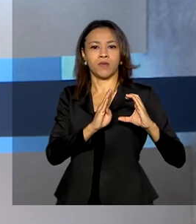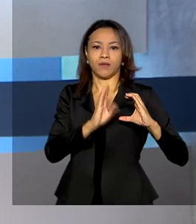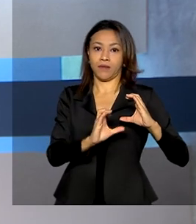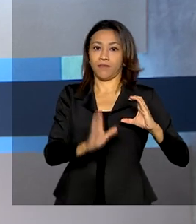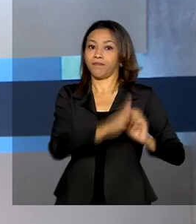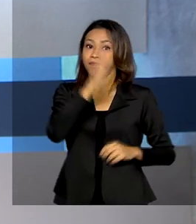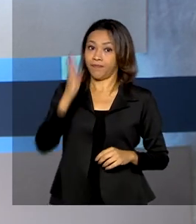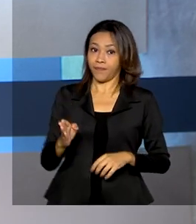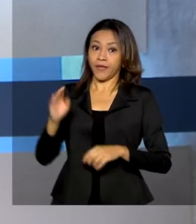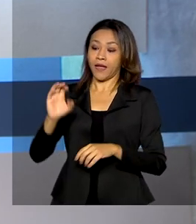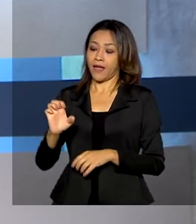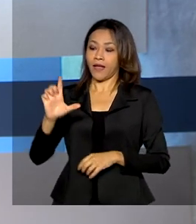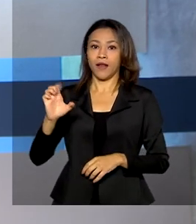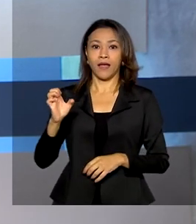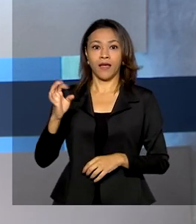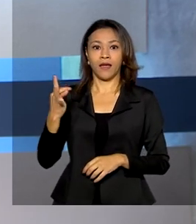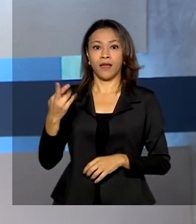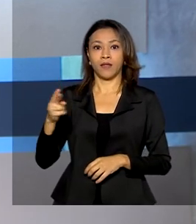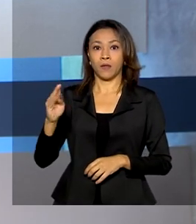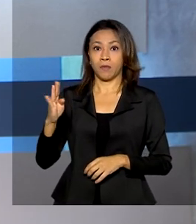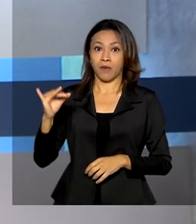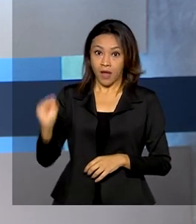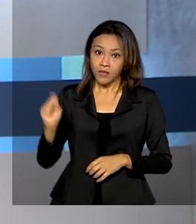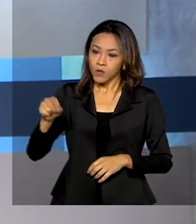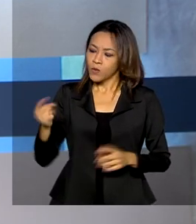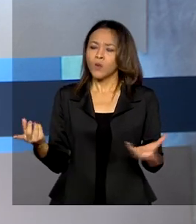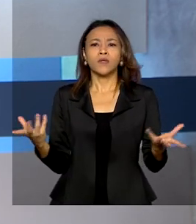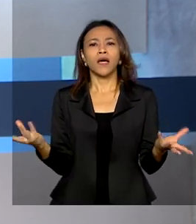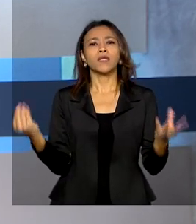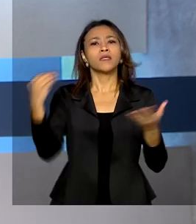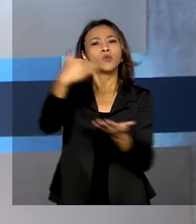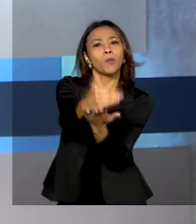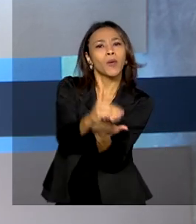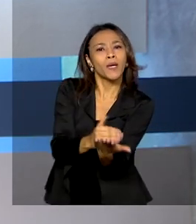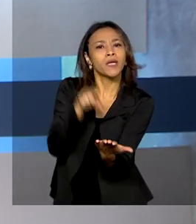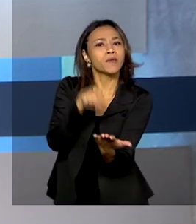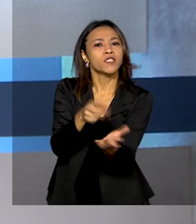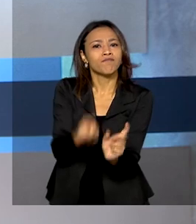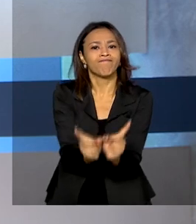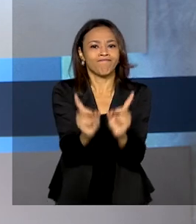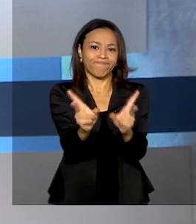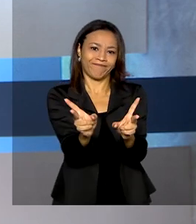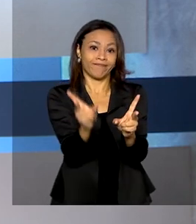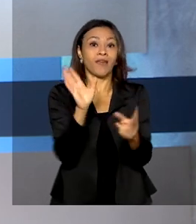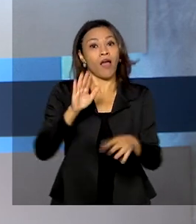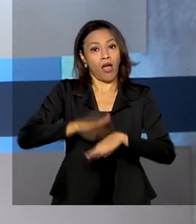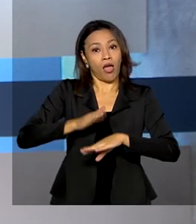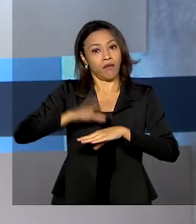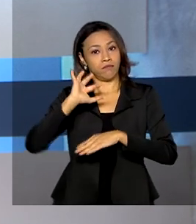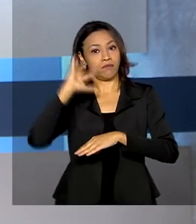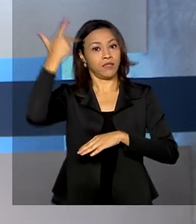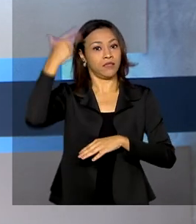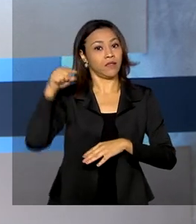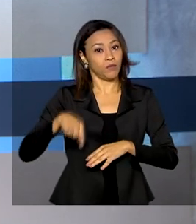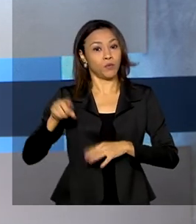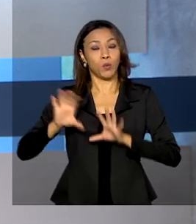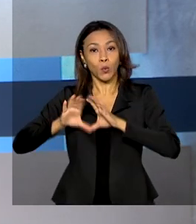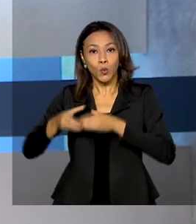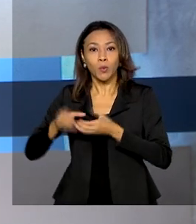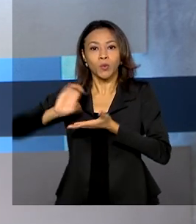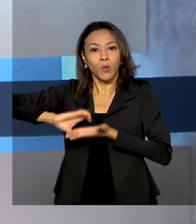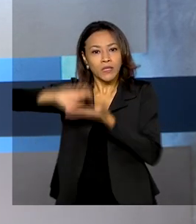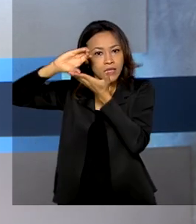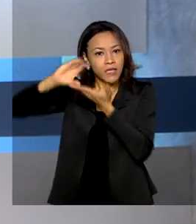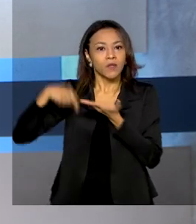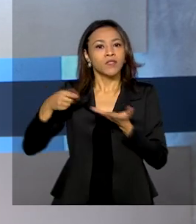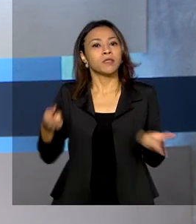Eletrobras foram incluídas no Programa Nacional de Desestatização. A decisão foi tomada em reunião do Conselho do Programa de Parcerias